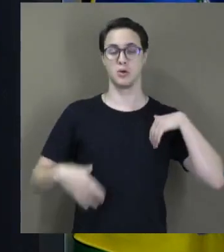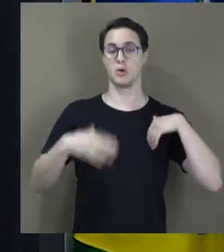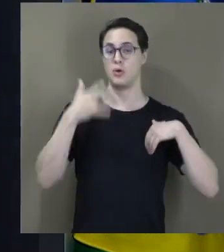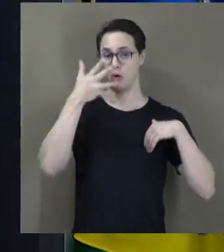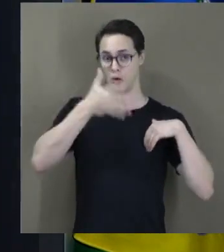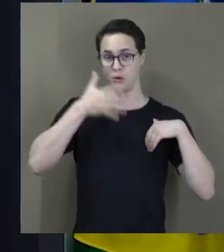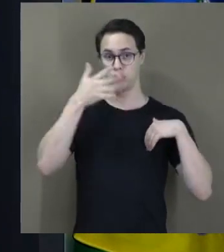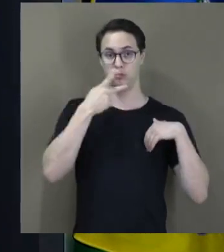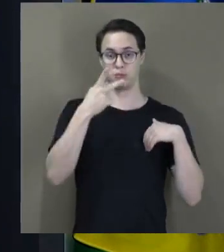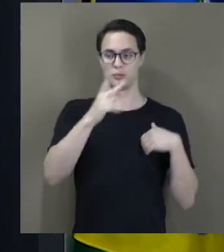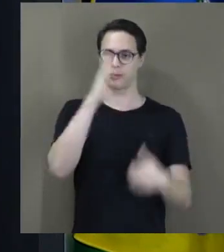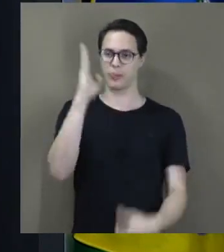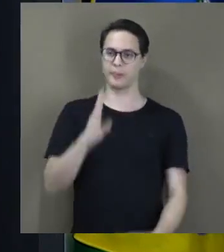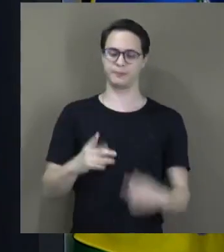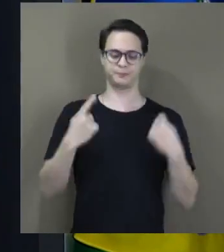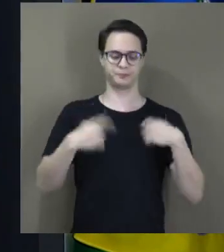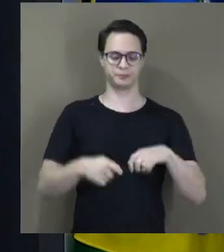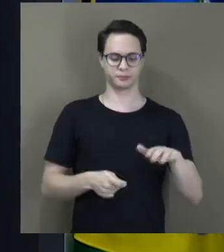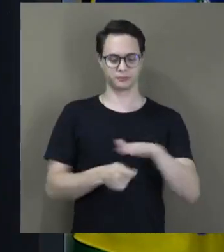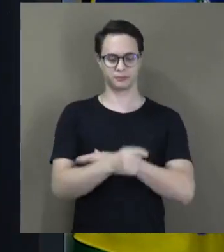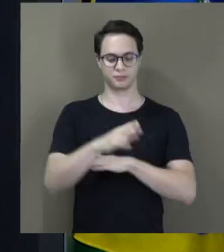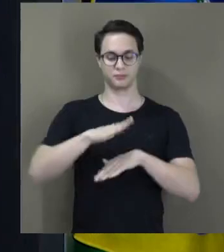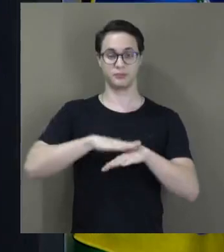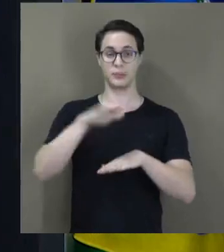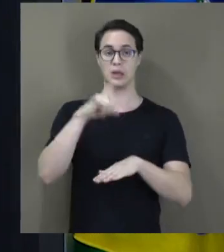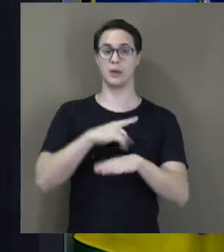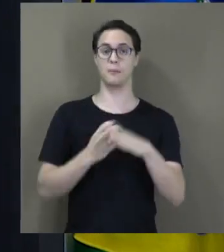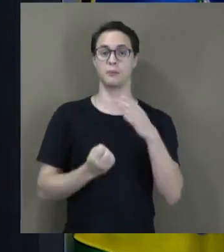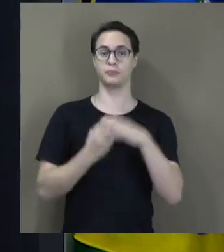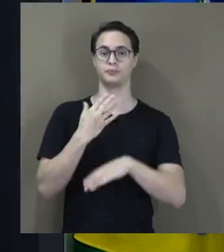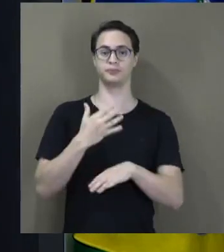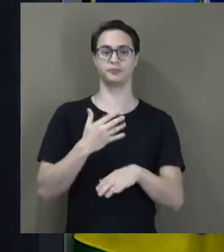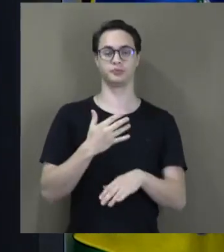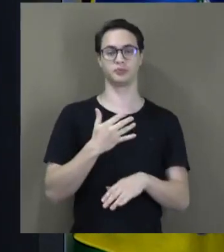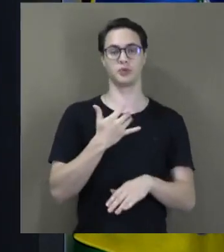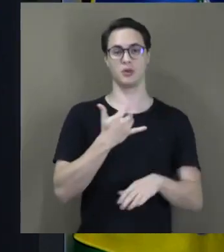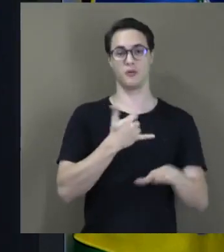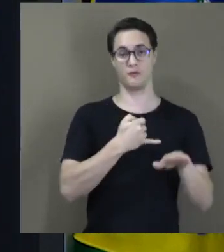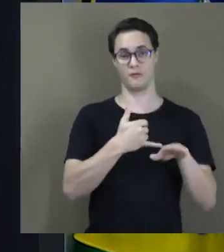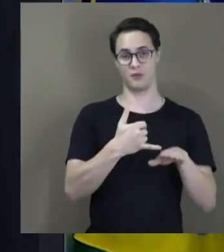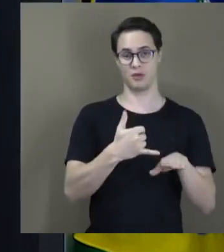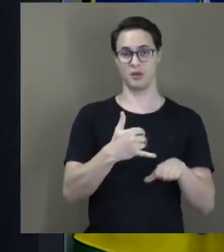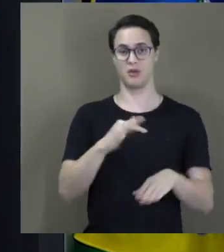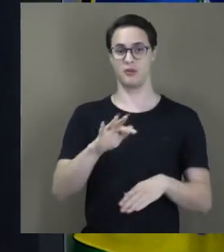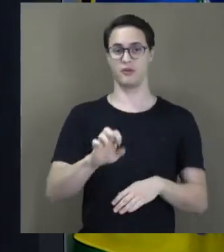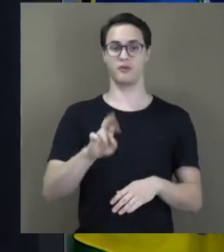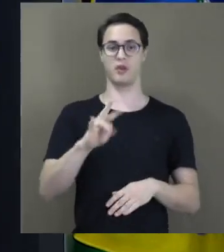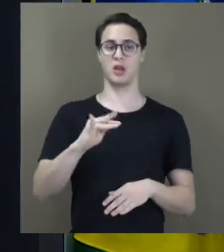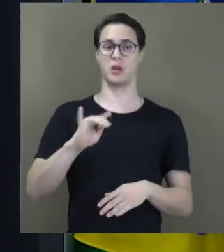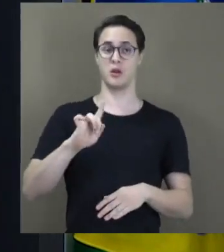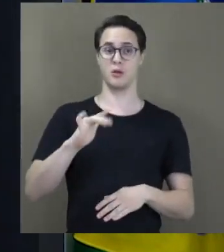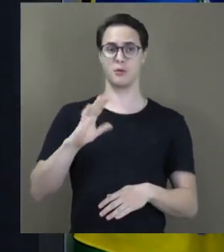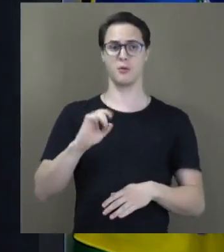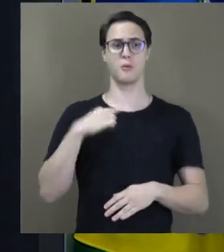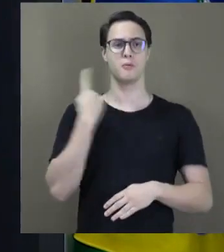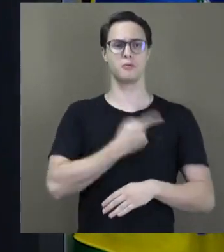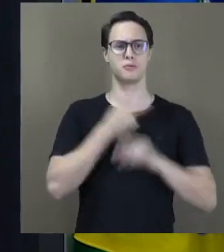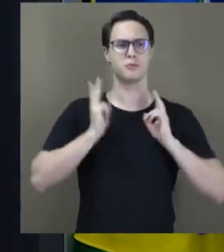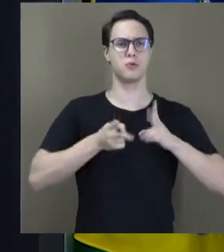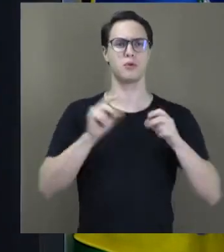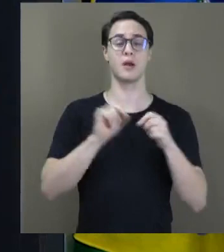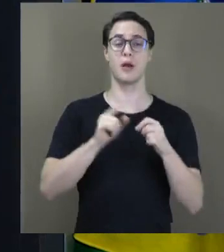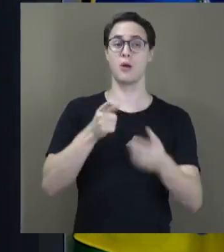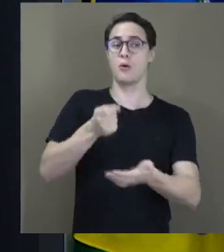Brasil precisa investir mais na produção de fertilizantes. O que faço aqui, e farei sempre, é cobrar